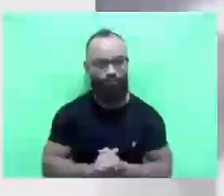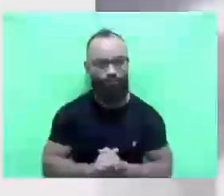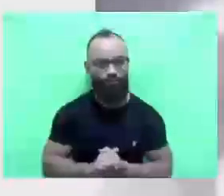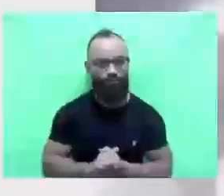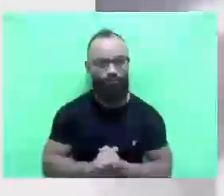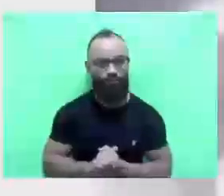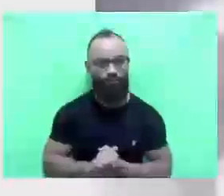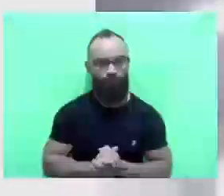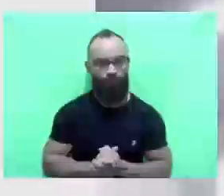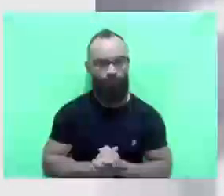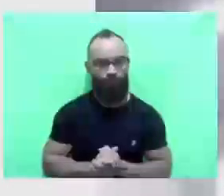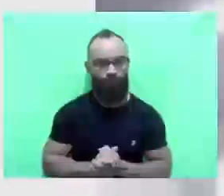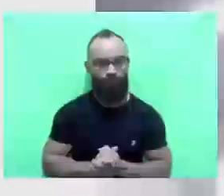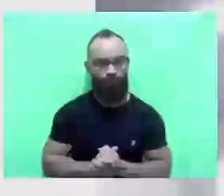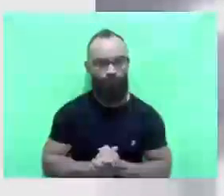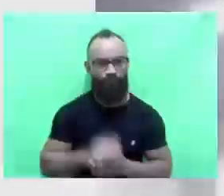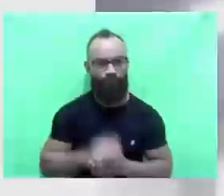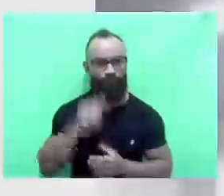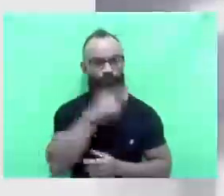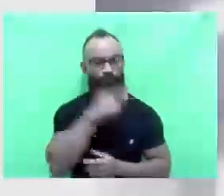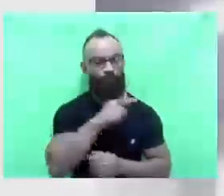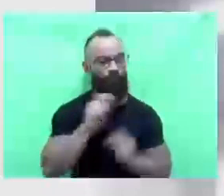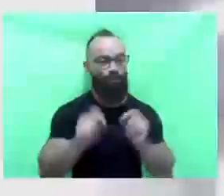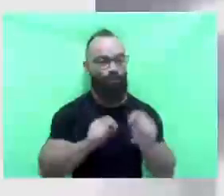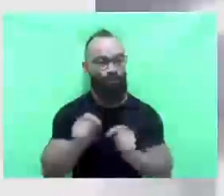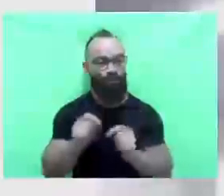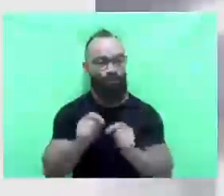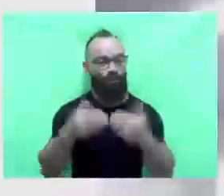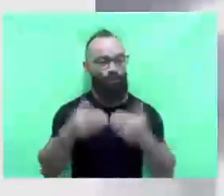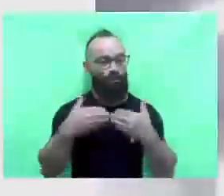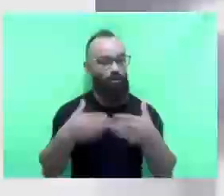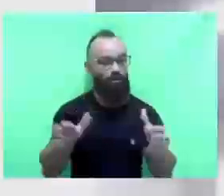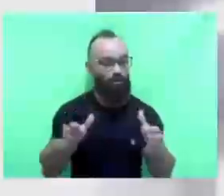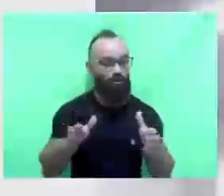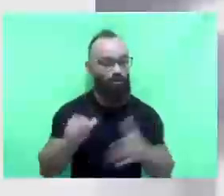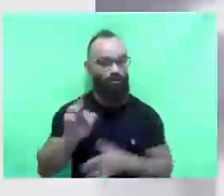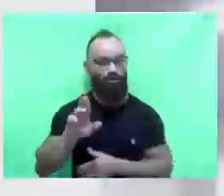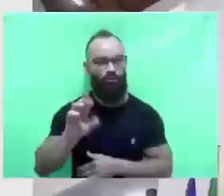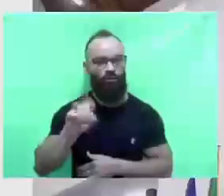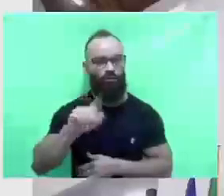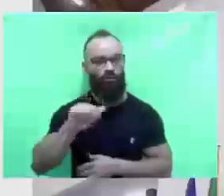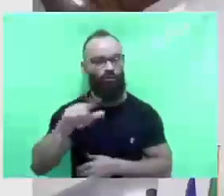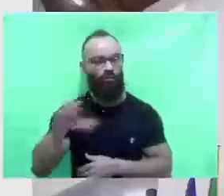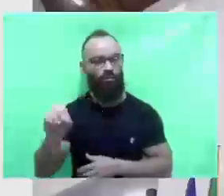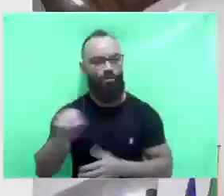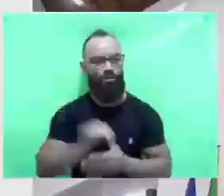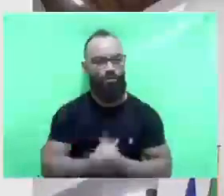Essa foi a inauguração do nosso Rodão lá hoje, do Colégio Rodão, lá do meu bairro.